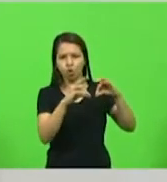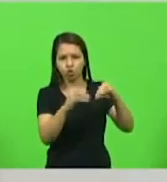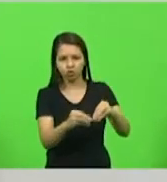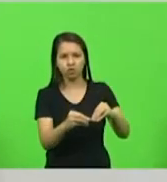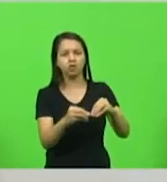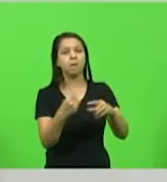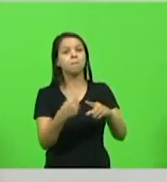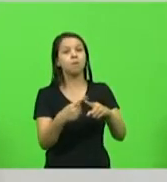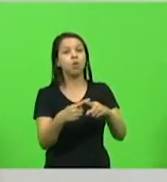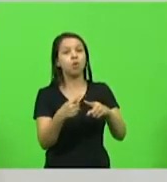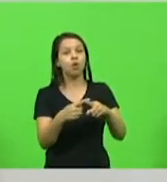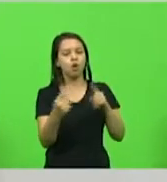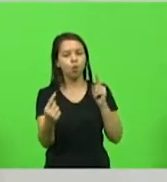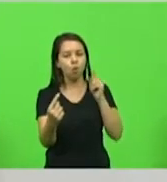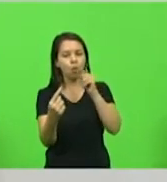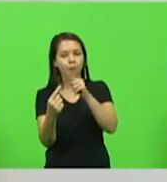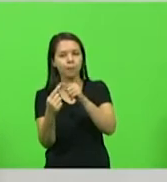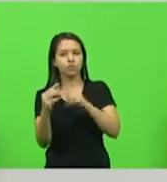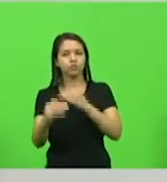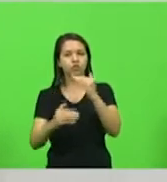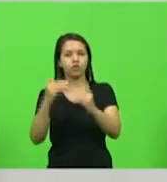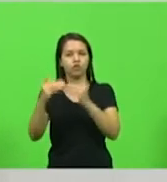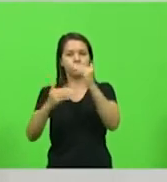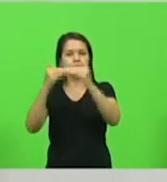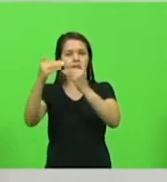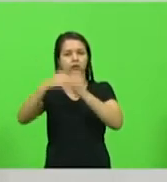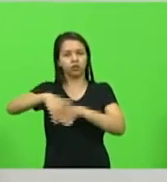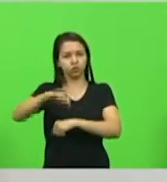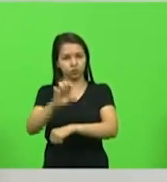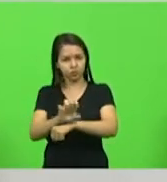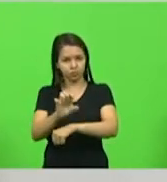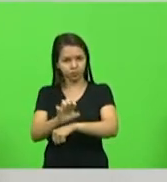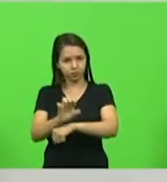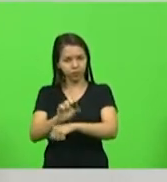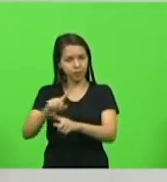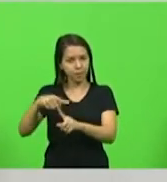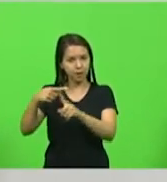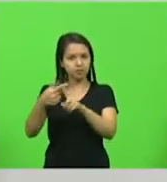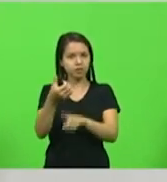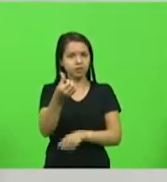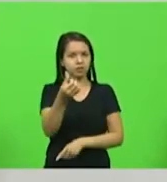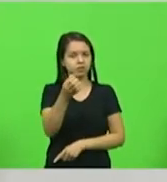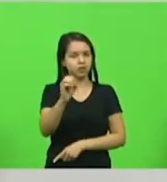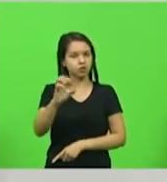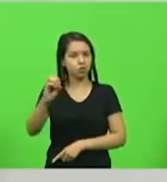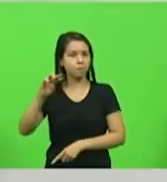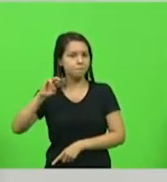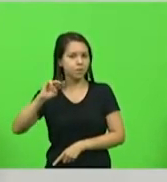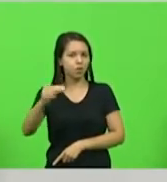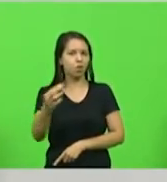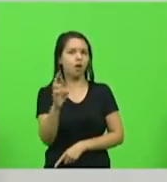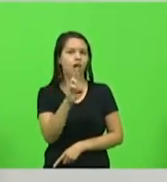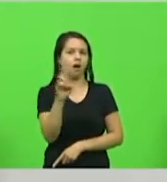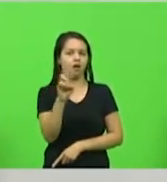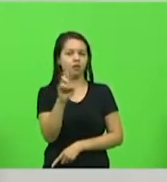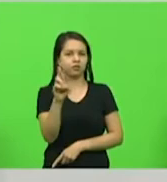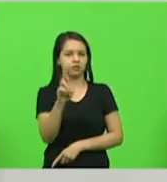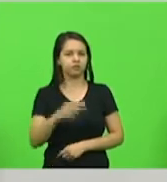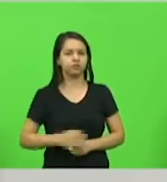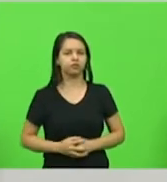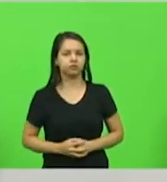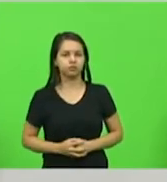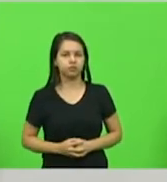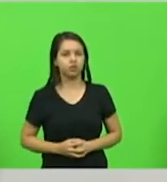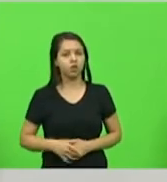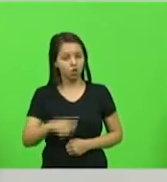desenvolvimento do nosso Estado. Foram mais de 600 milhões de reais. E assim, quando todos